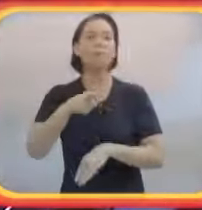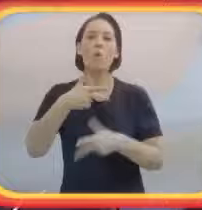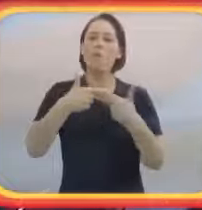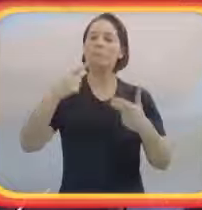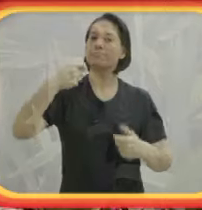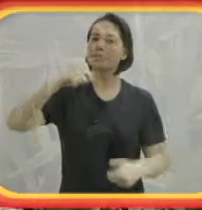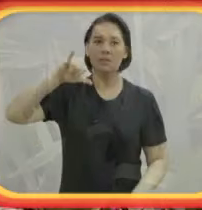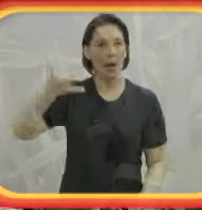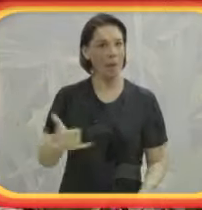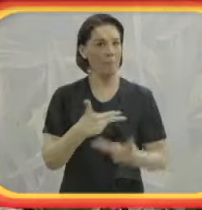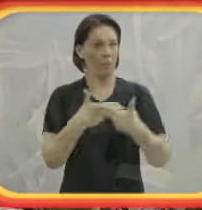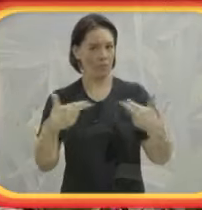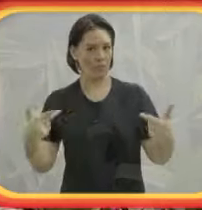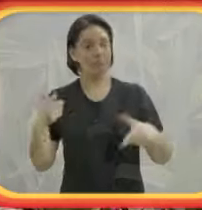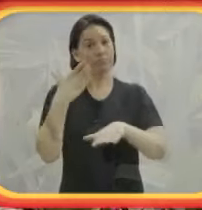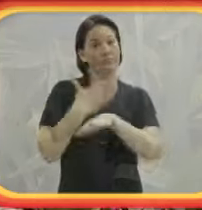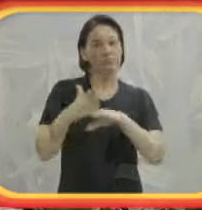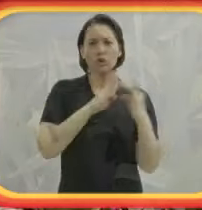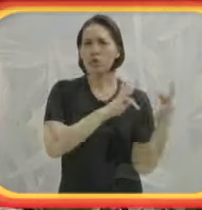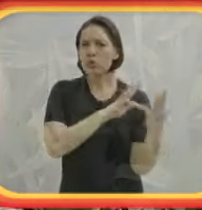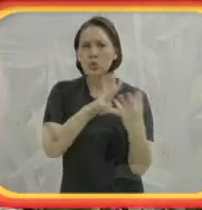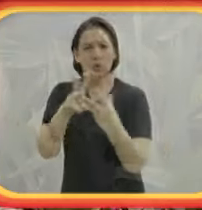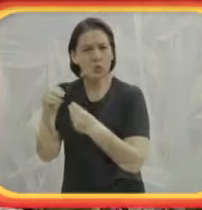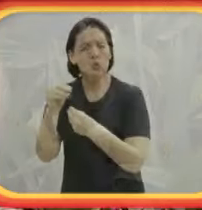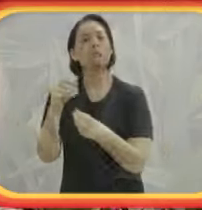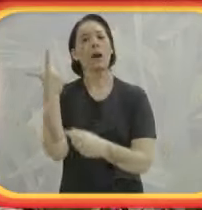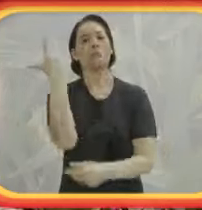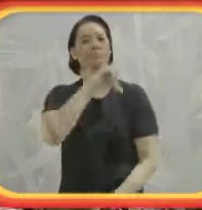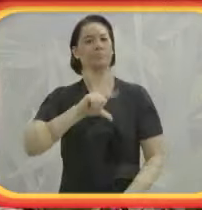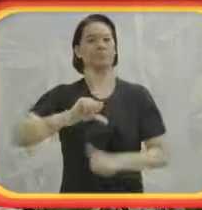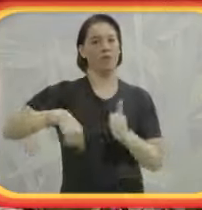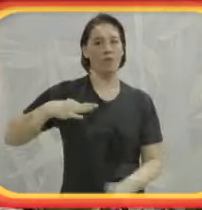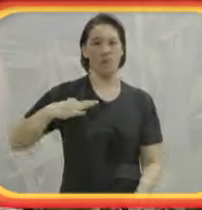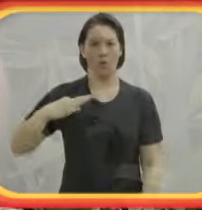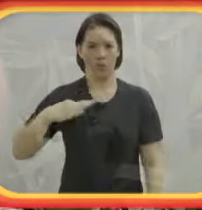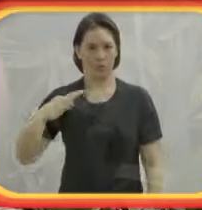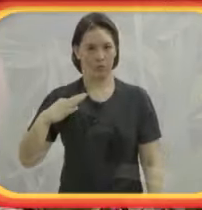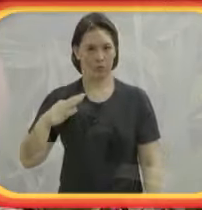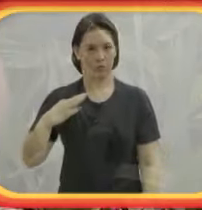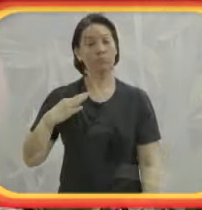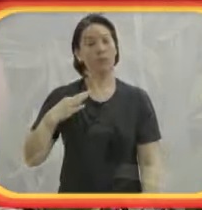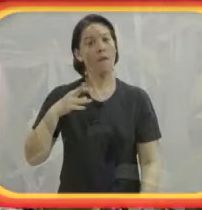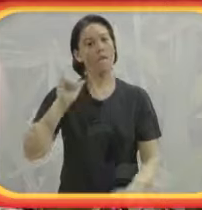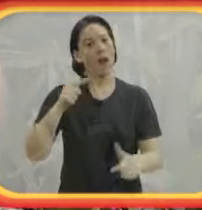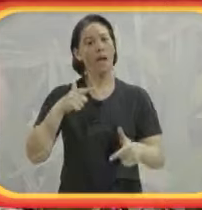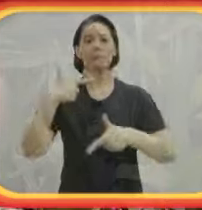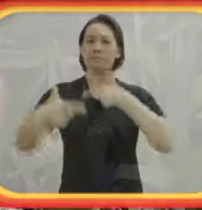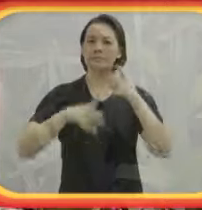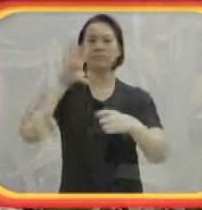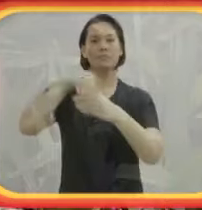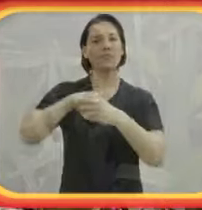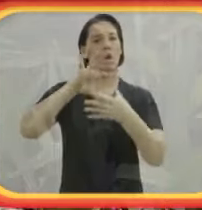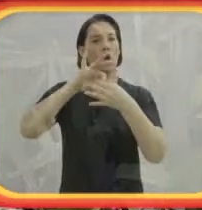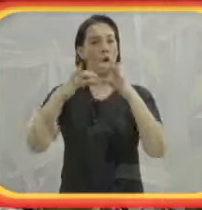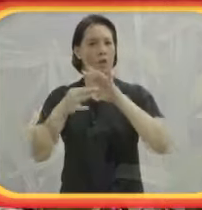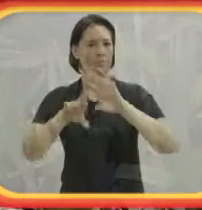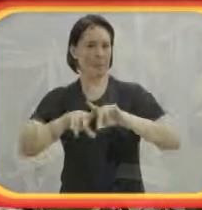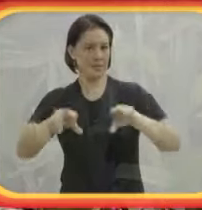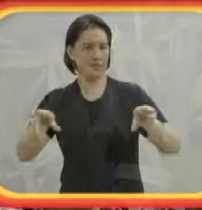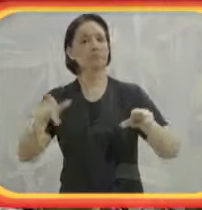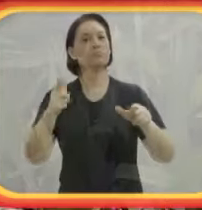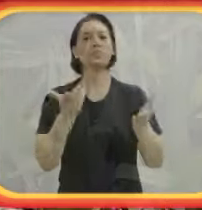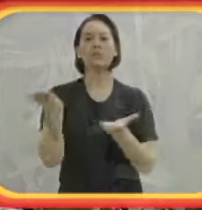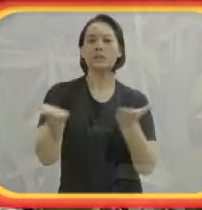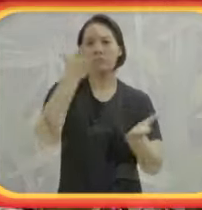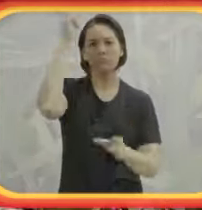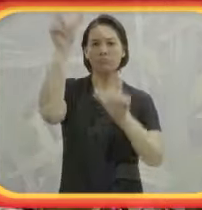voluntário. Então você está ali para servir aos Jogos, para servir ao cliente. Se você tem condições de trabalhar em uma